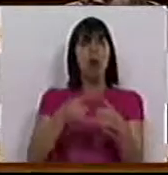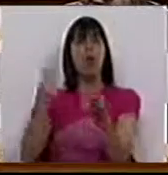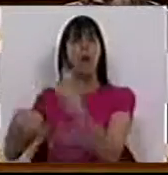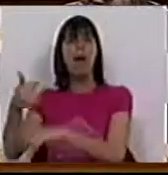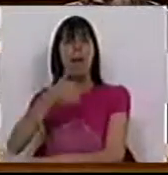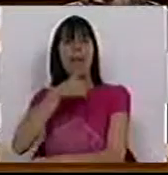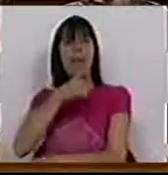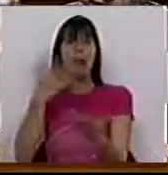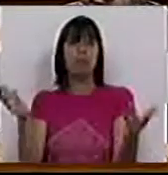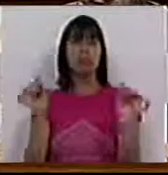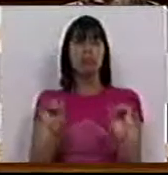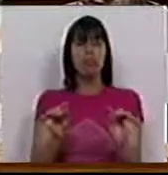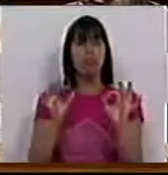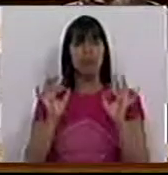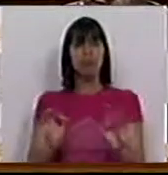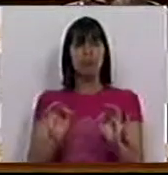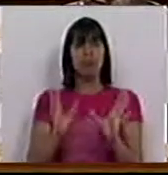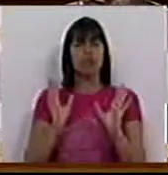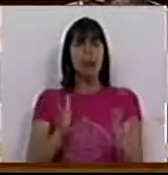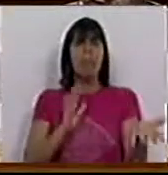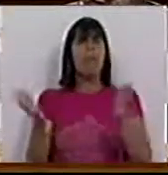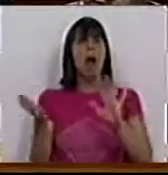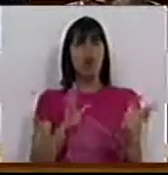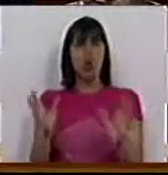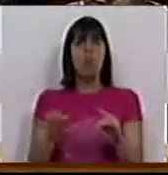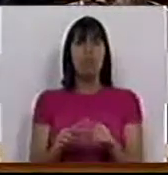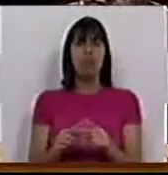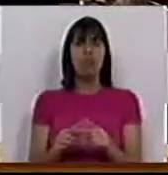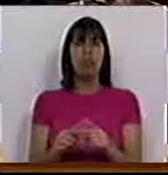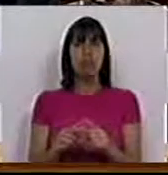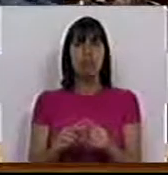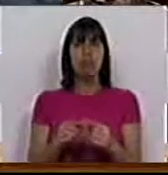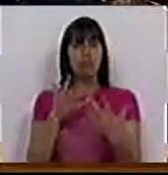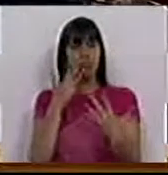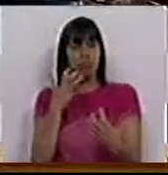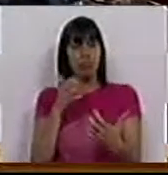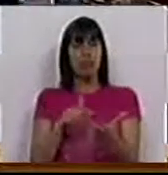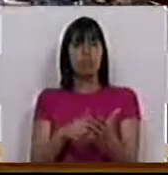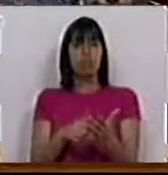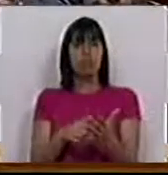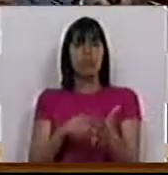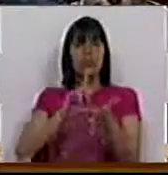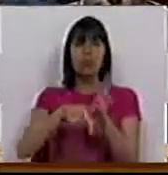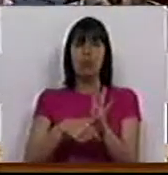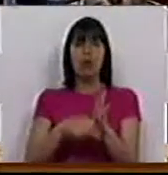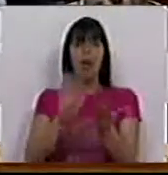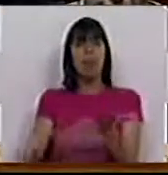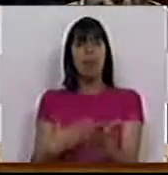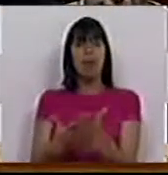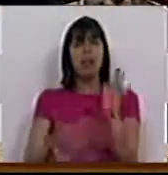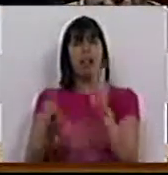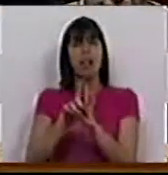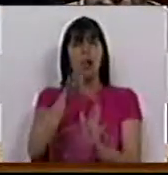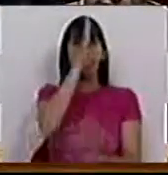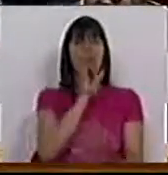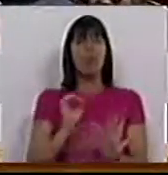o comércio. E isso é o que está, já mais ou menos, incito no projeto, na proposta de